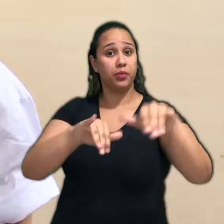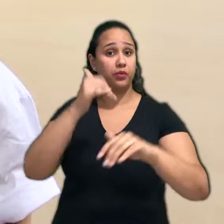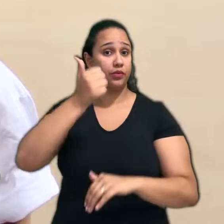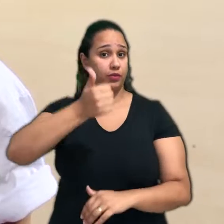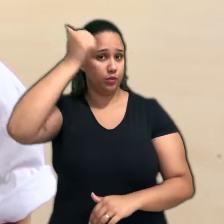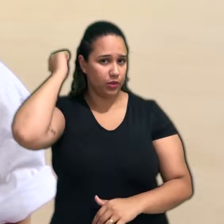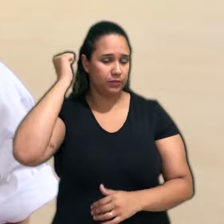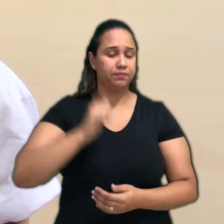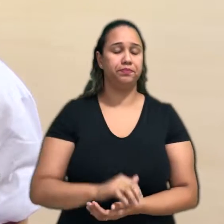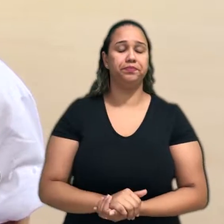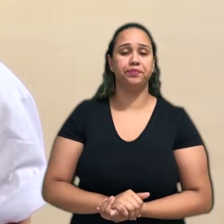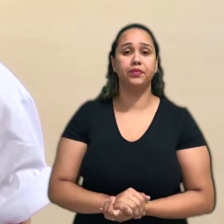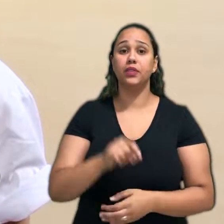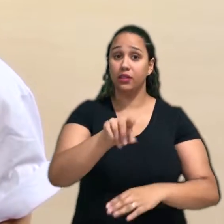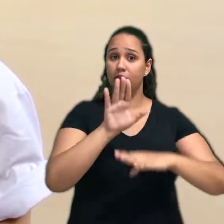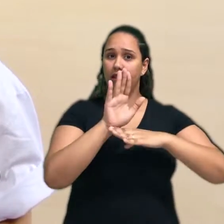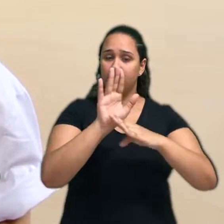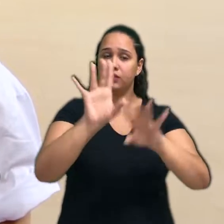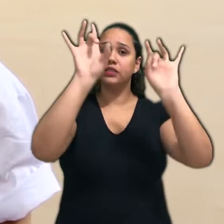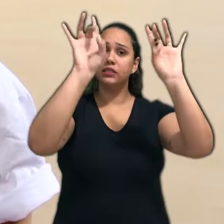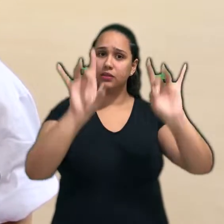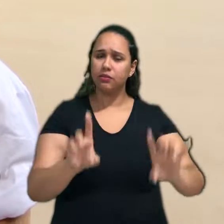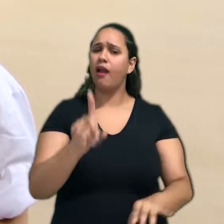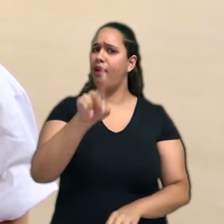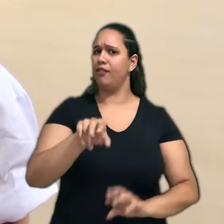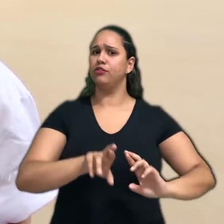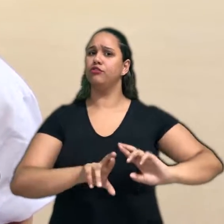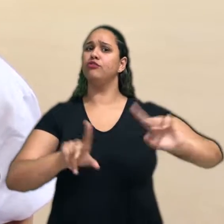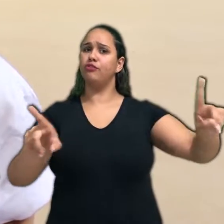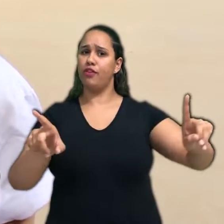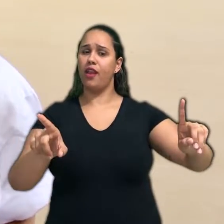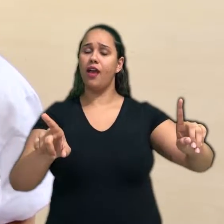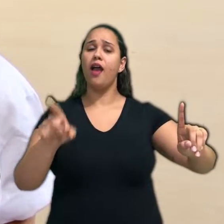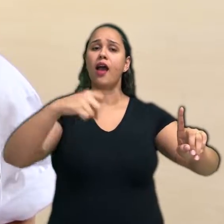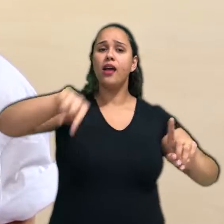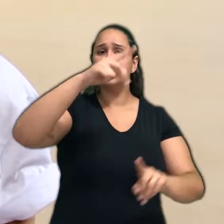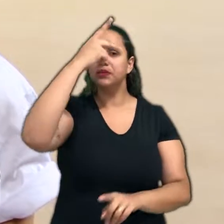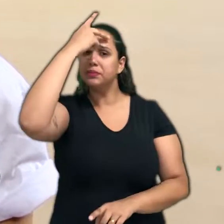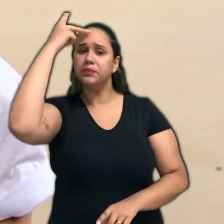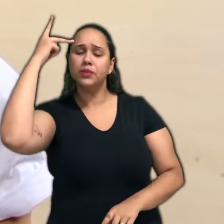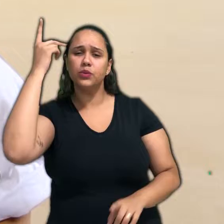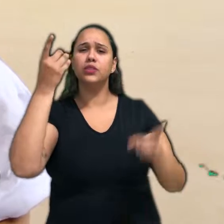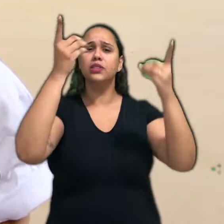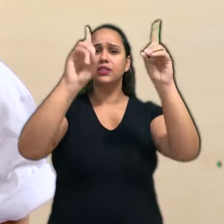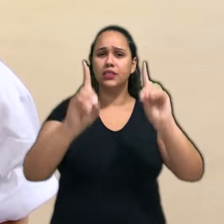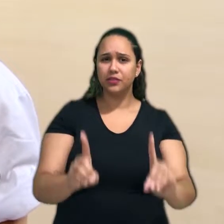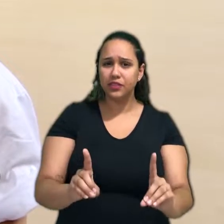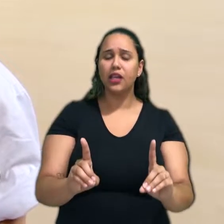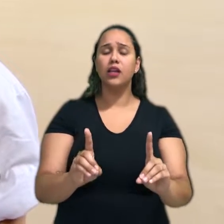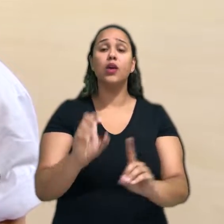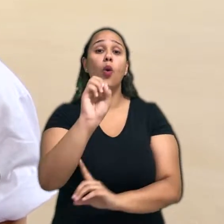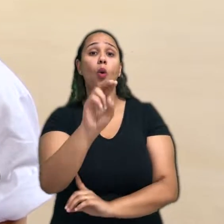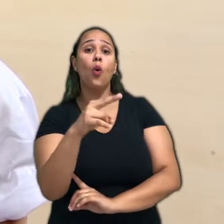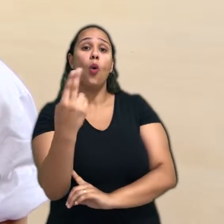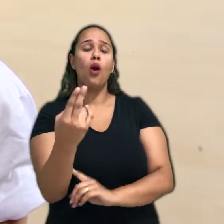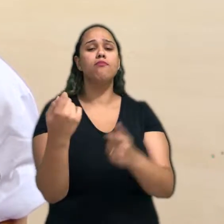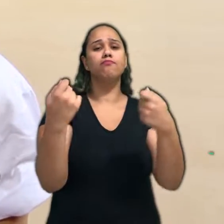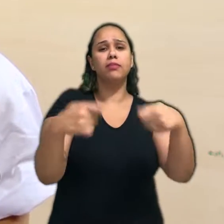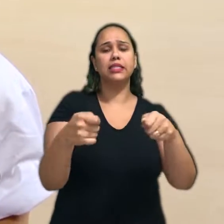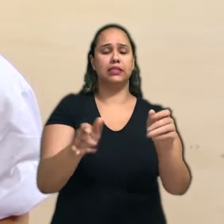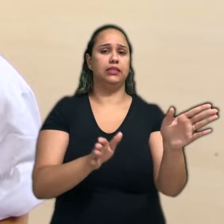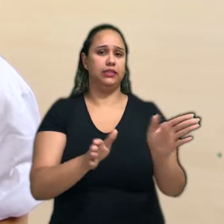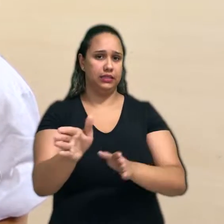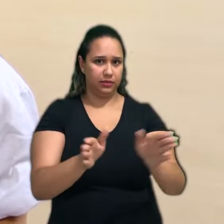O atendimento específico é um atendimento diferenciado, que responde a solicitações de pessoas com deficiência ou necessidades específicas.